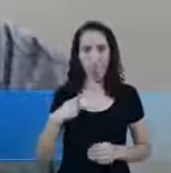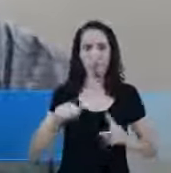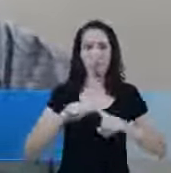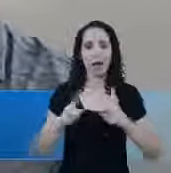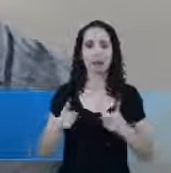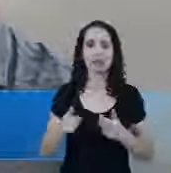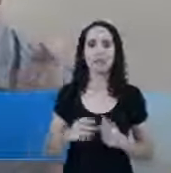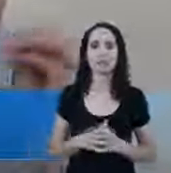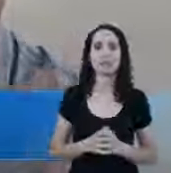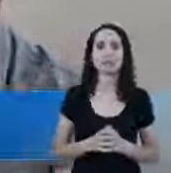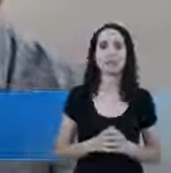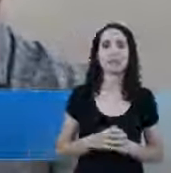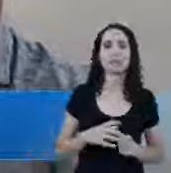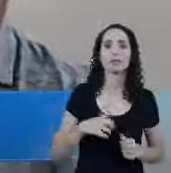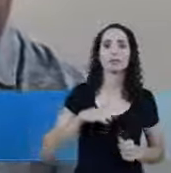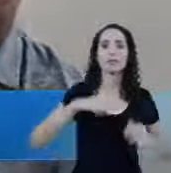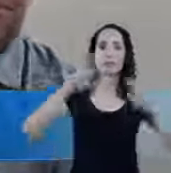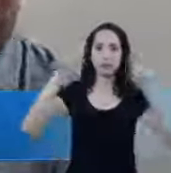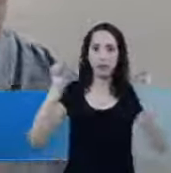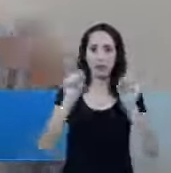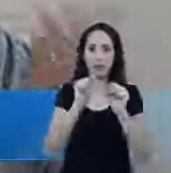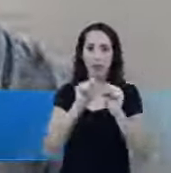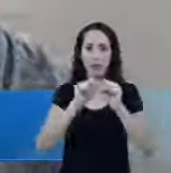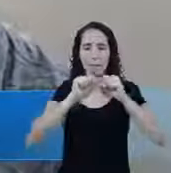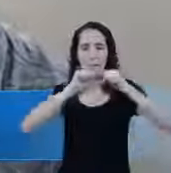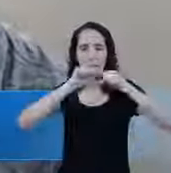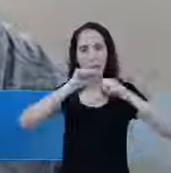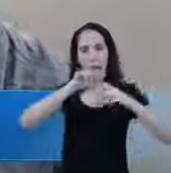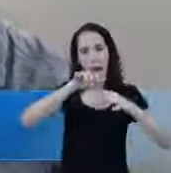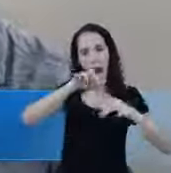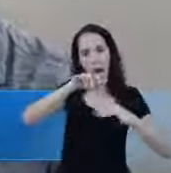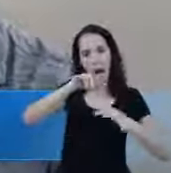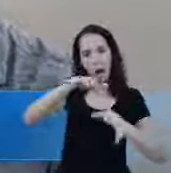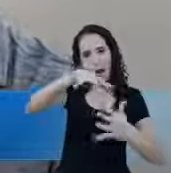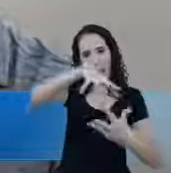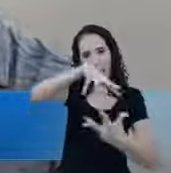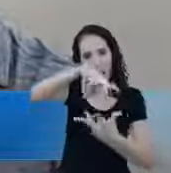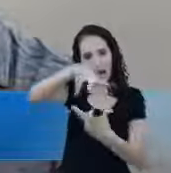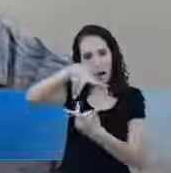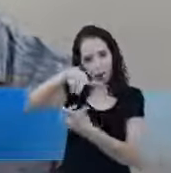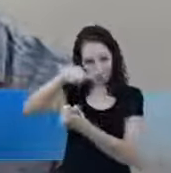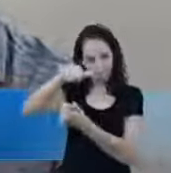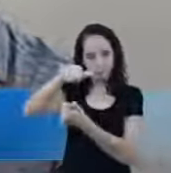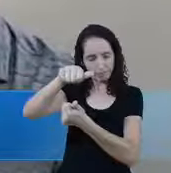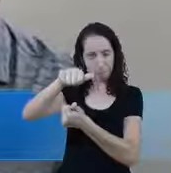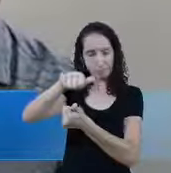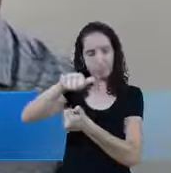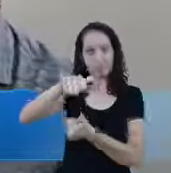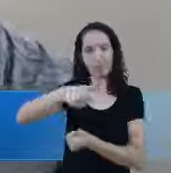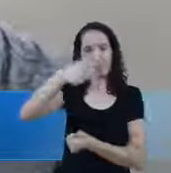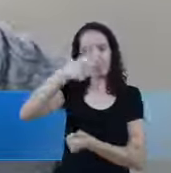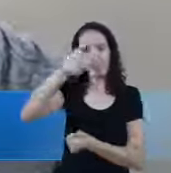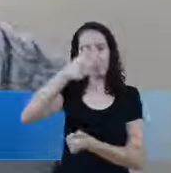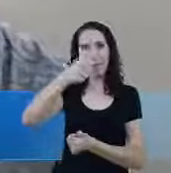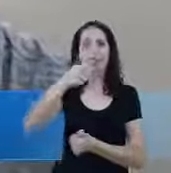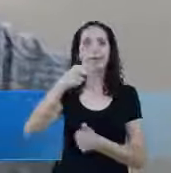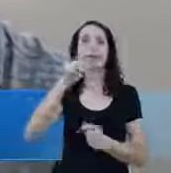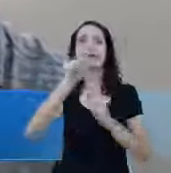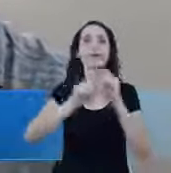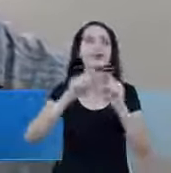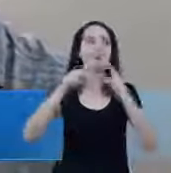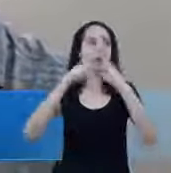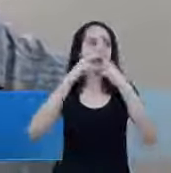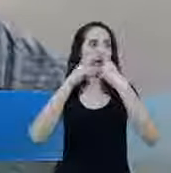Nesse momento Sobre uma grande pandemia Nós temos várias pandemias Assolando A face da terra Uma delas É a pornografia